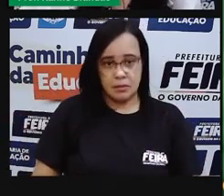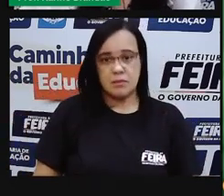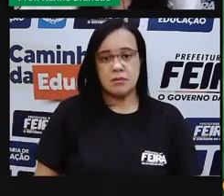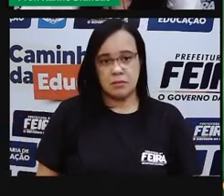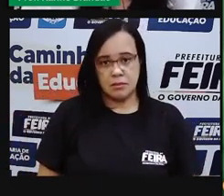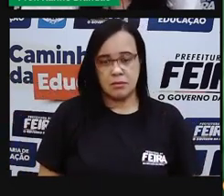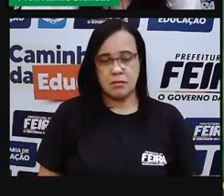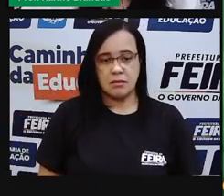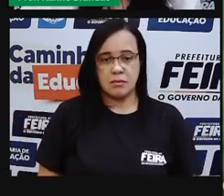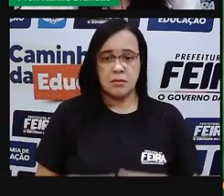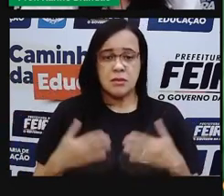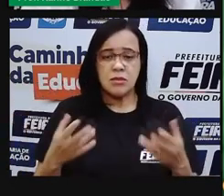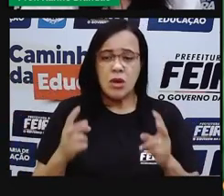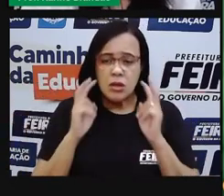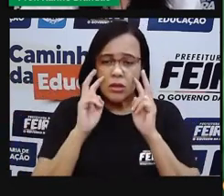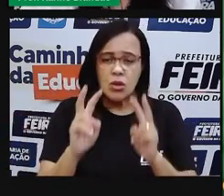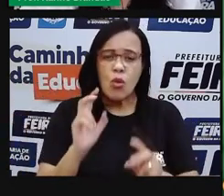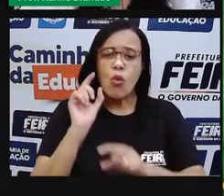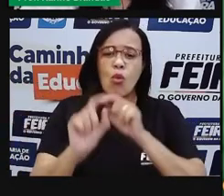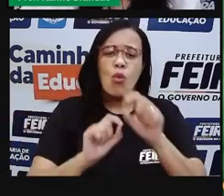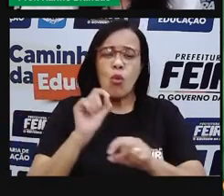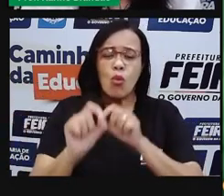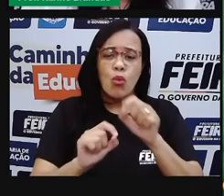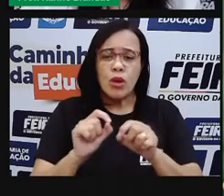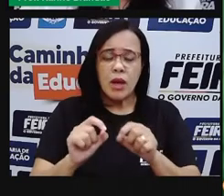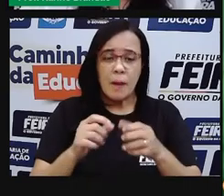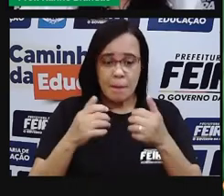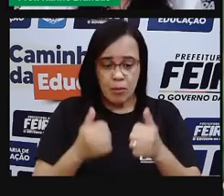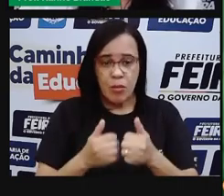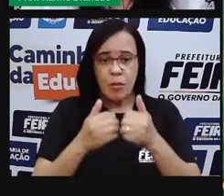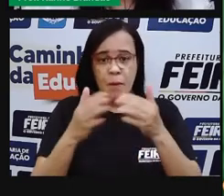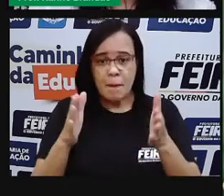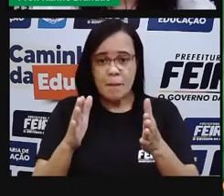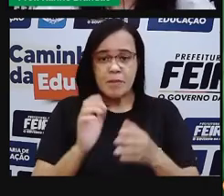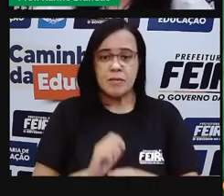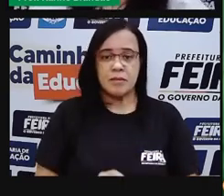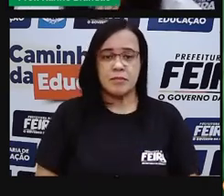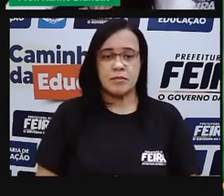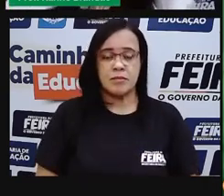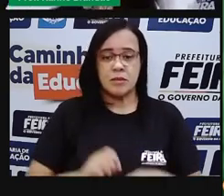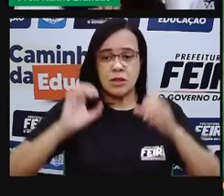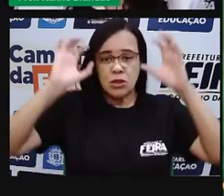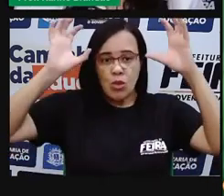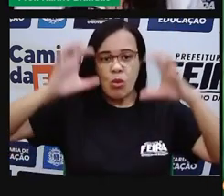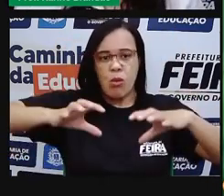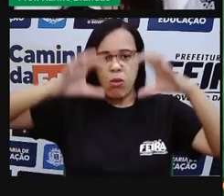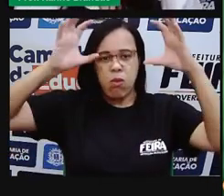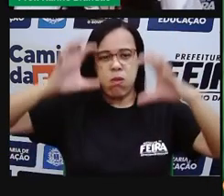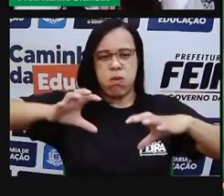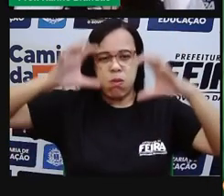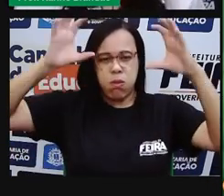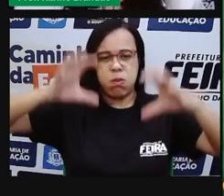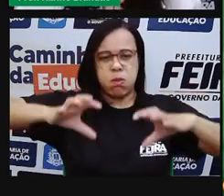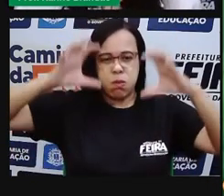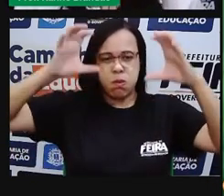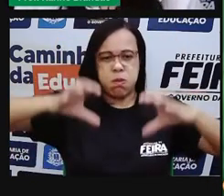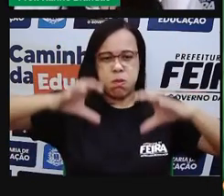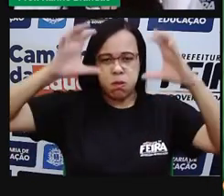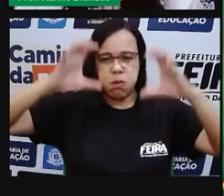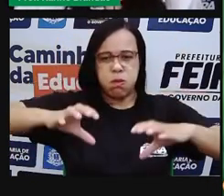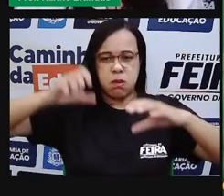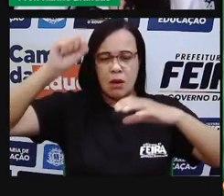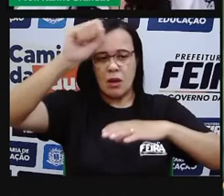O que a gente observa aqui? Vou começar dessa imagem, dessa chuva aqui, tá? Dessa